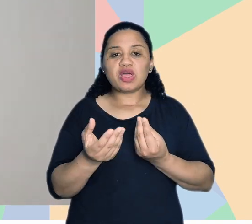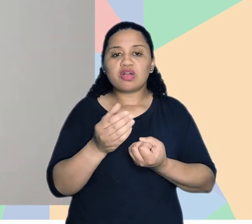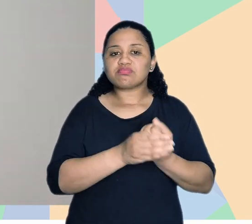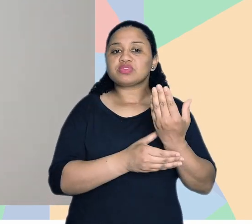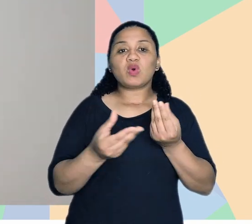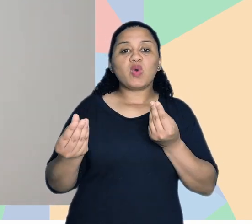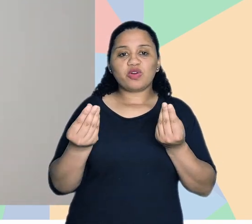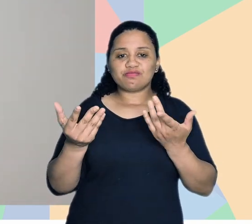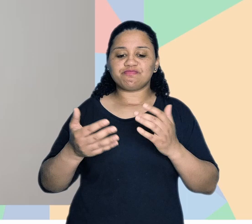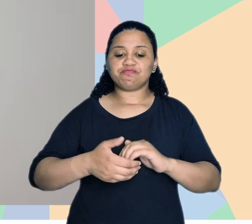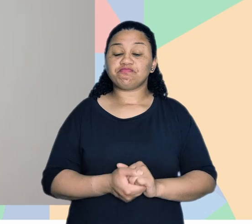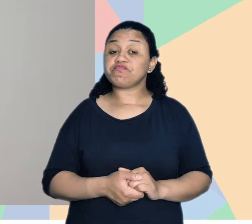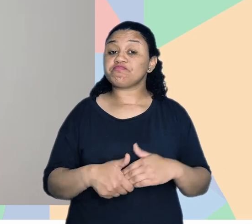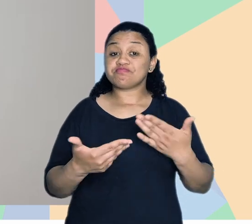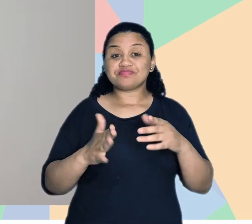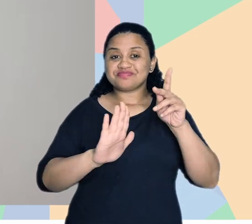surgiu.